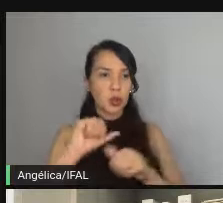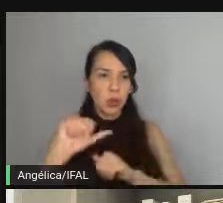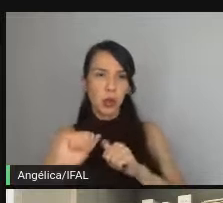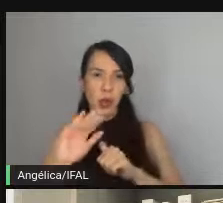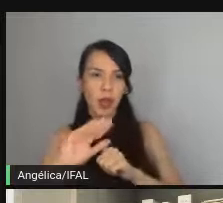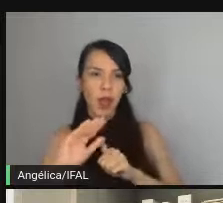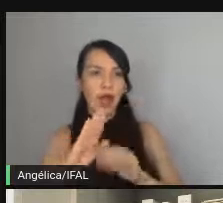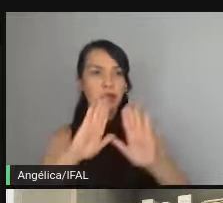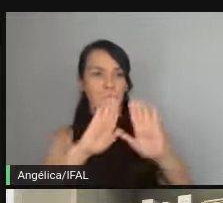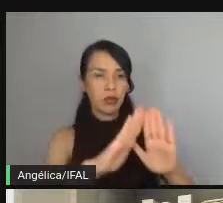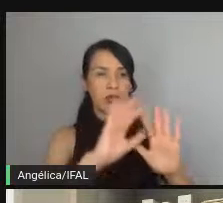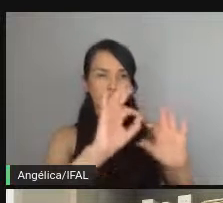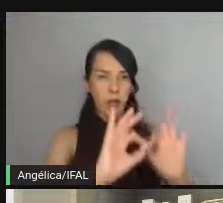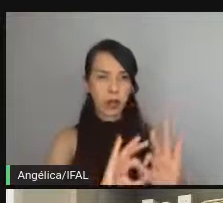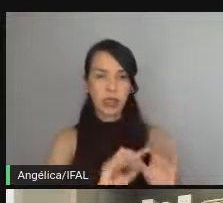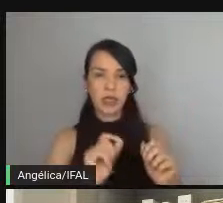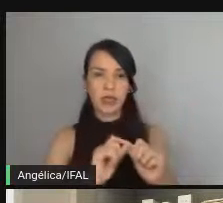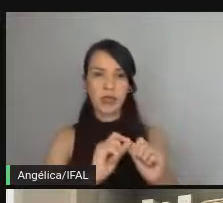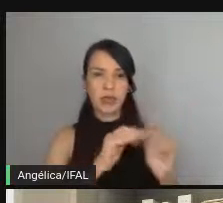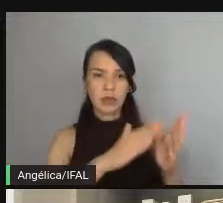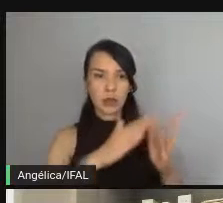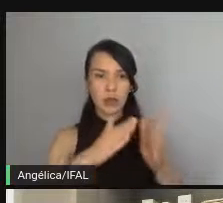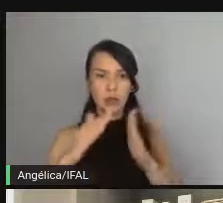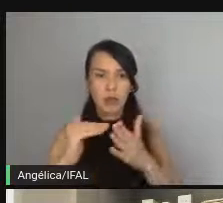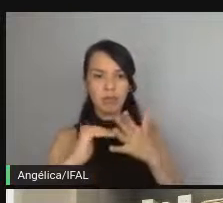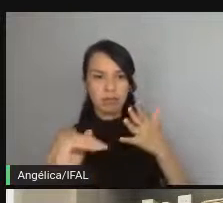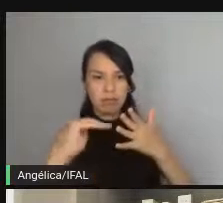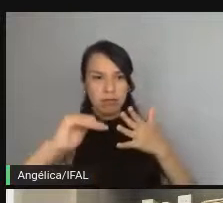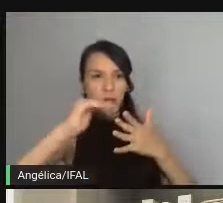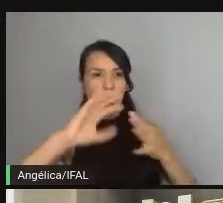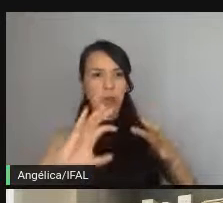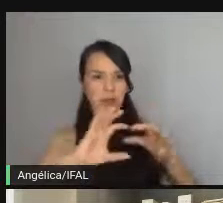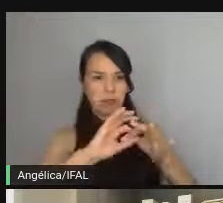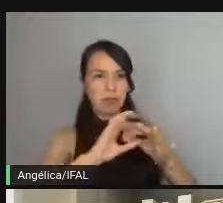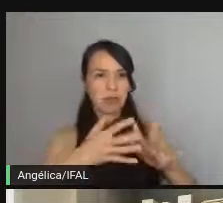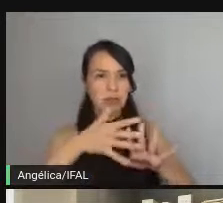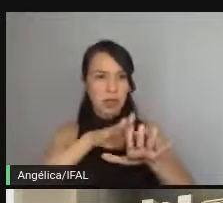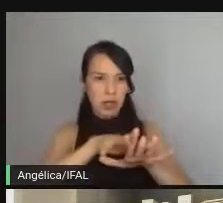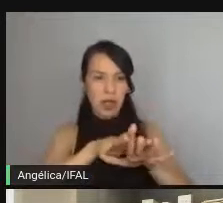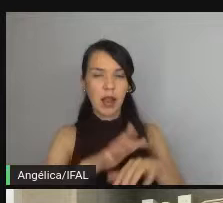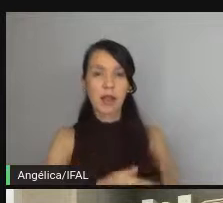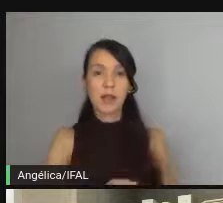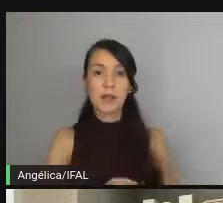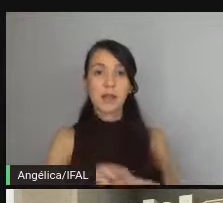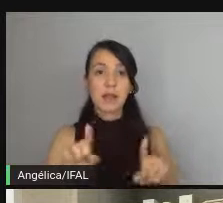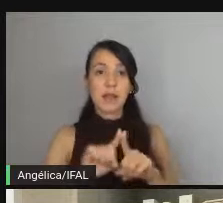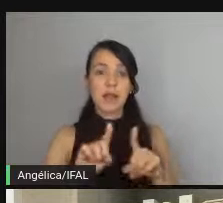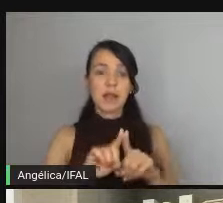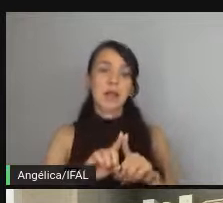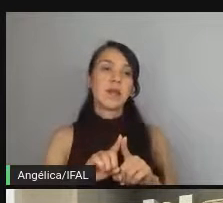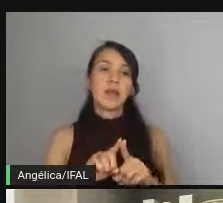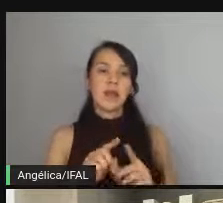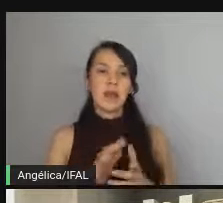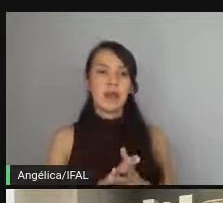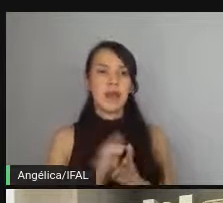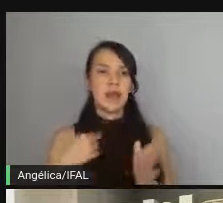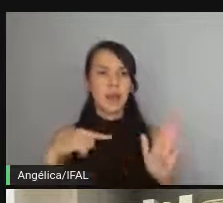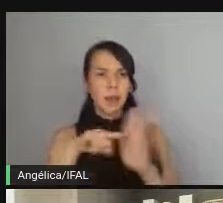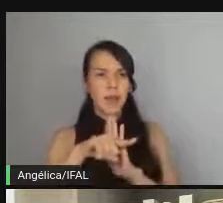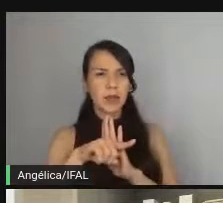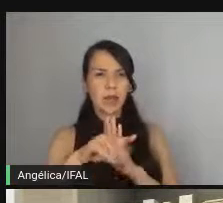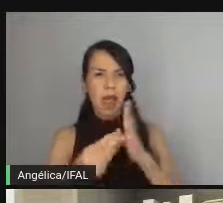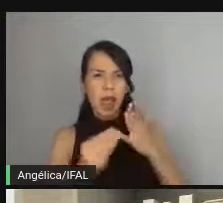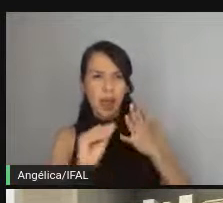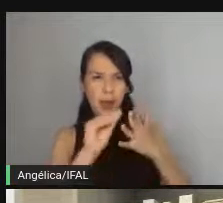gente deixou ritar tudo então a gente fez todas as camadas ali se integrarem e eu pergunto para vocês a